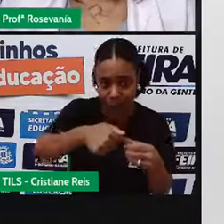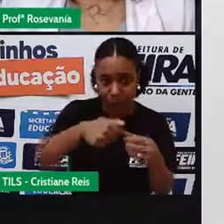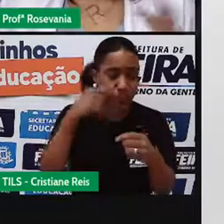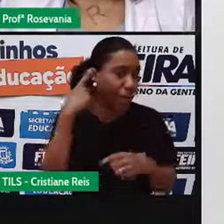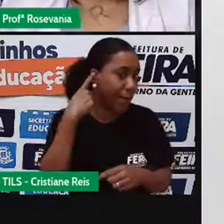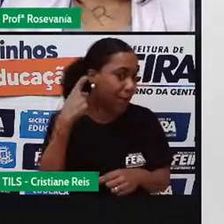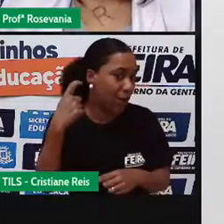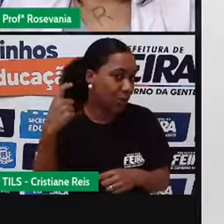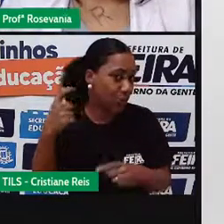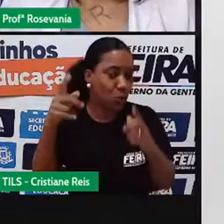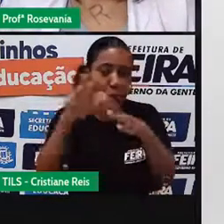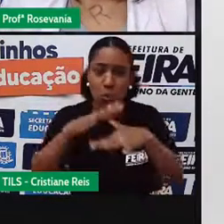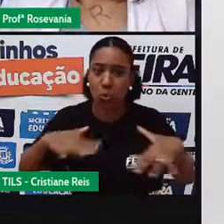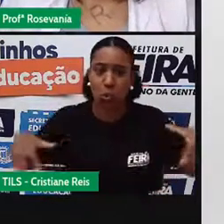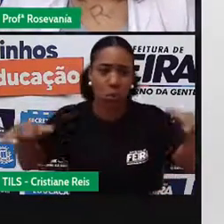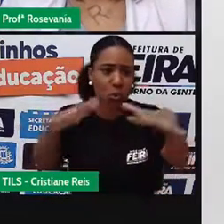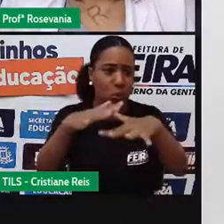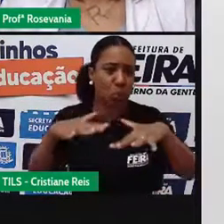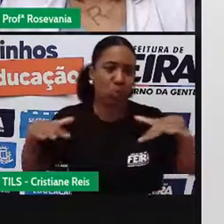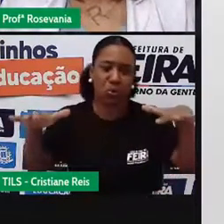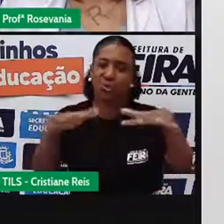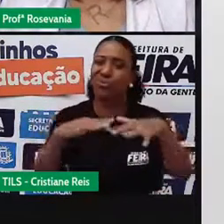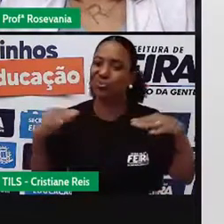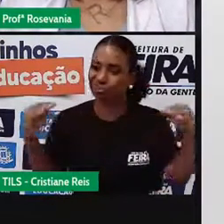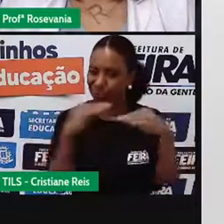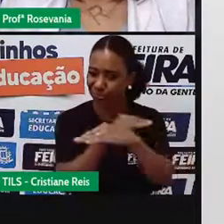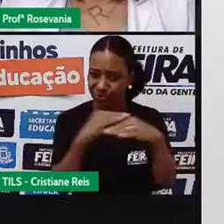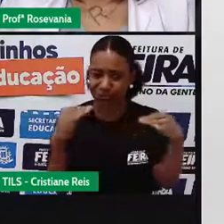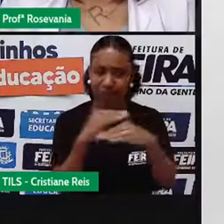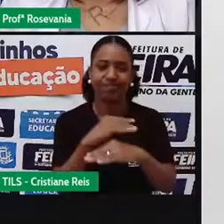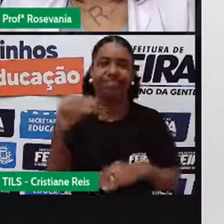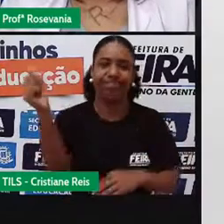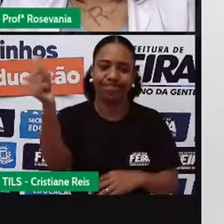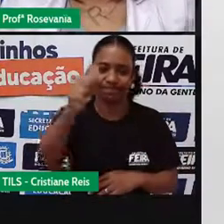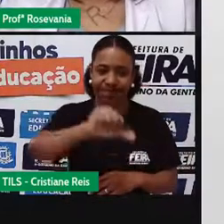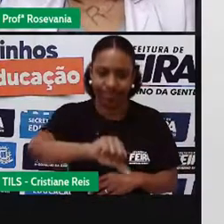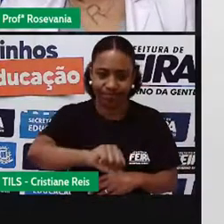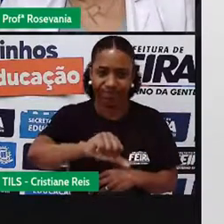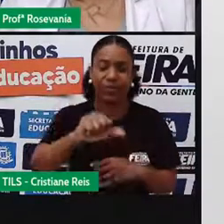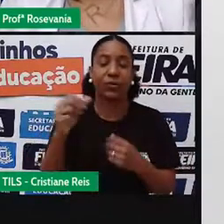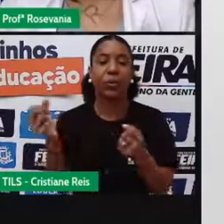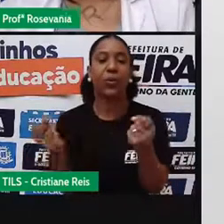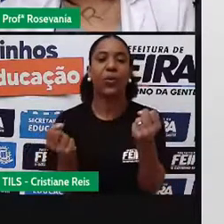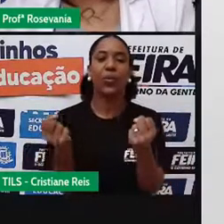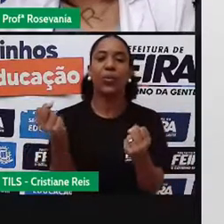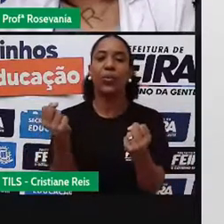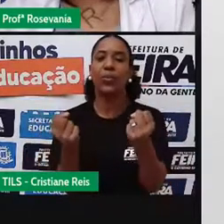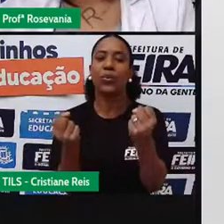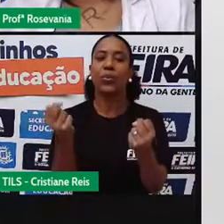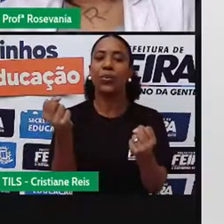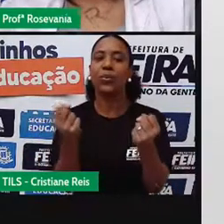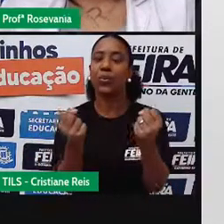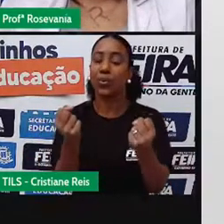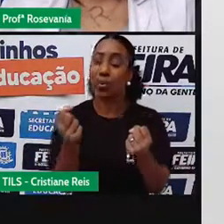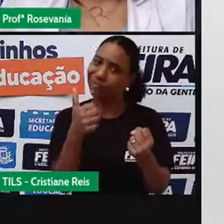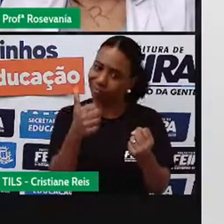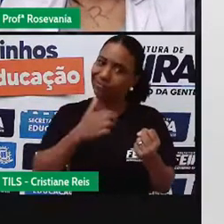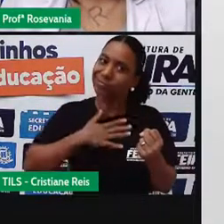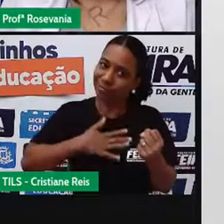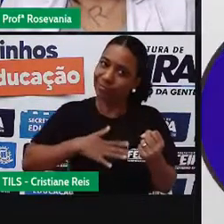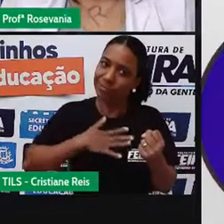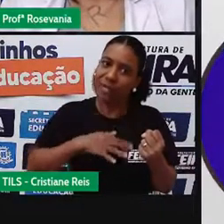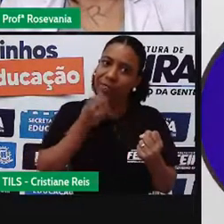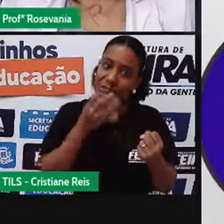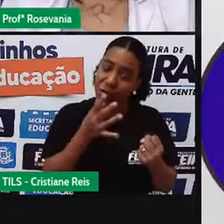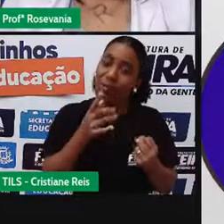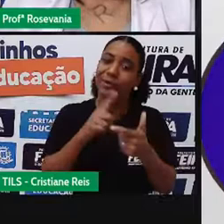e toda essa situação aí que os carros trazem. Então, esse conforto de andar de carro vem acompanhado também desses precalços